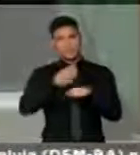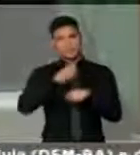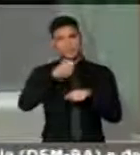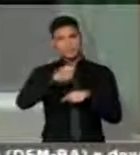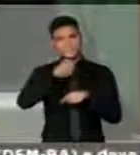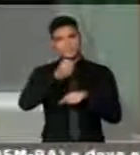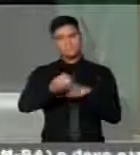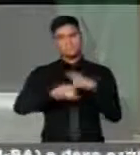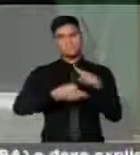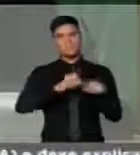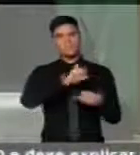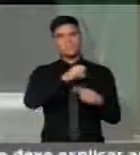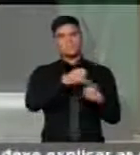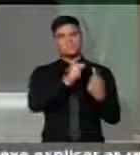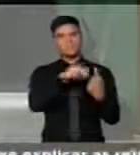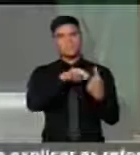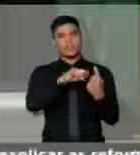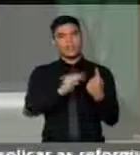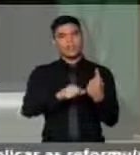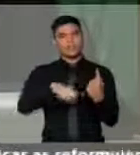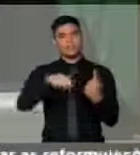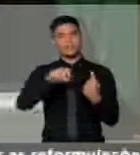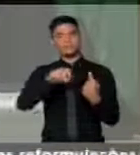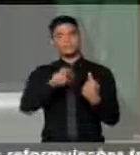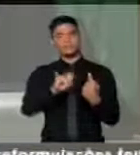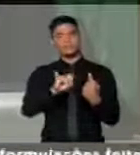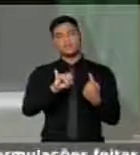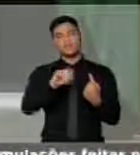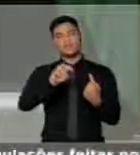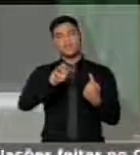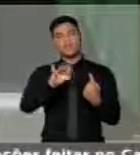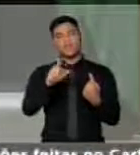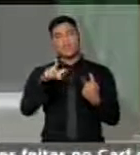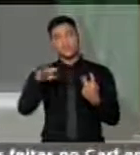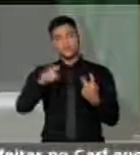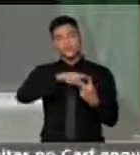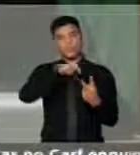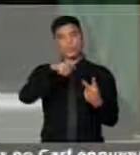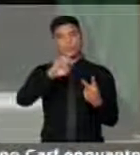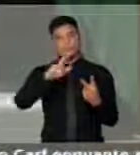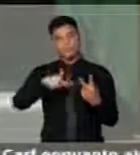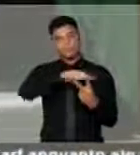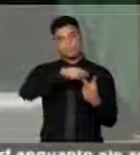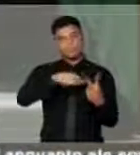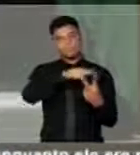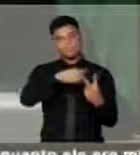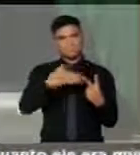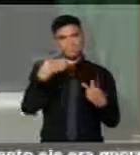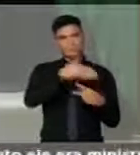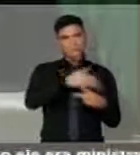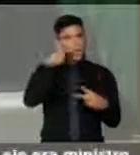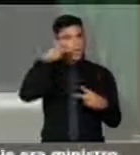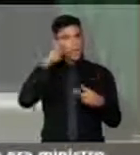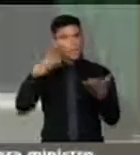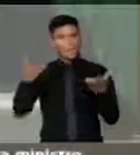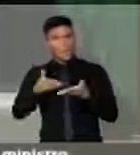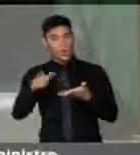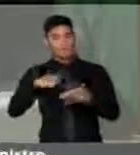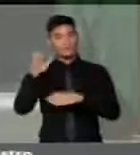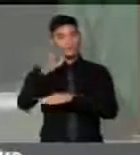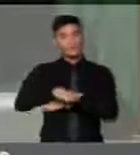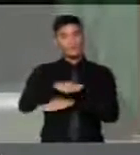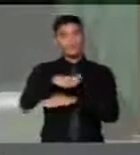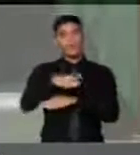Janaína Pascoal, e hoje o professor Ricardo Lodi e o